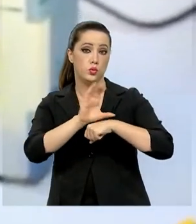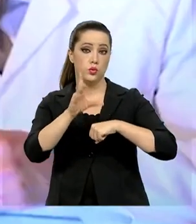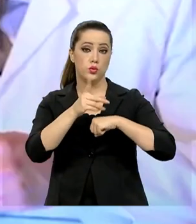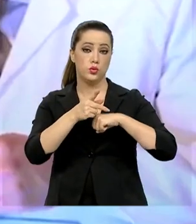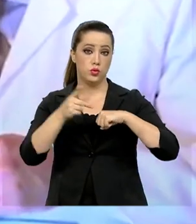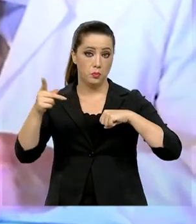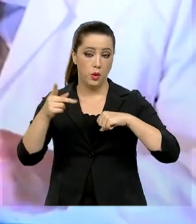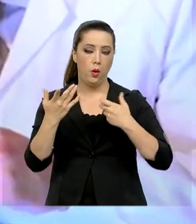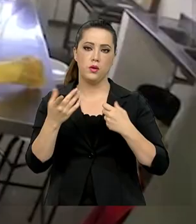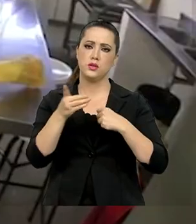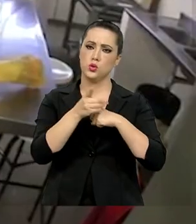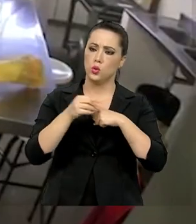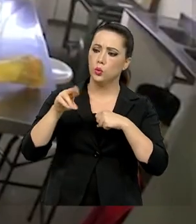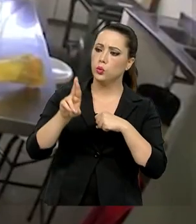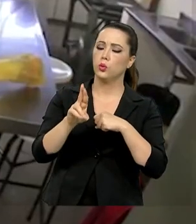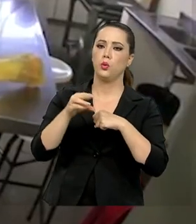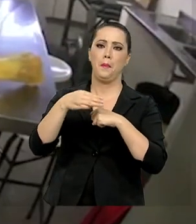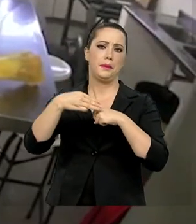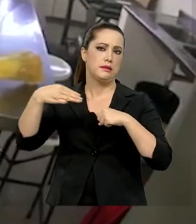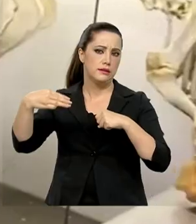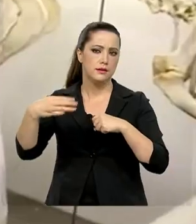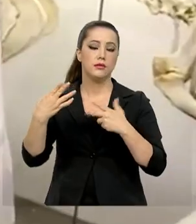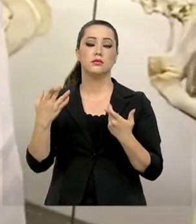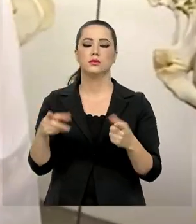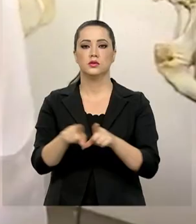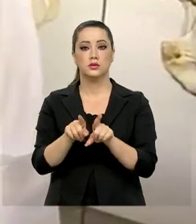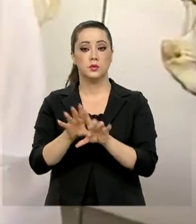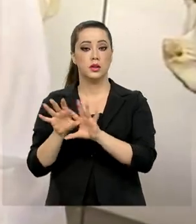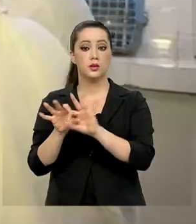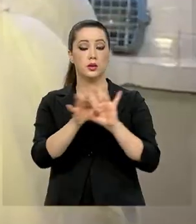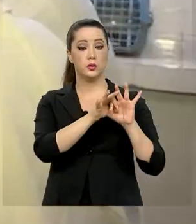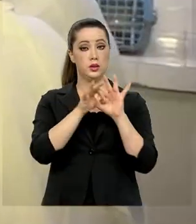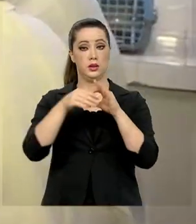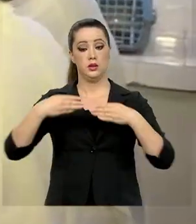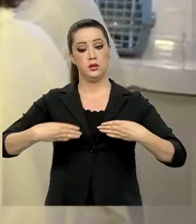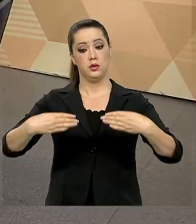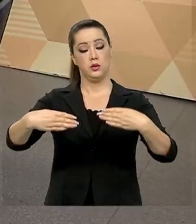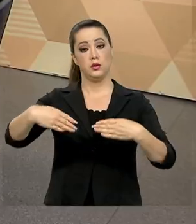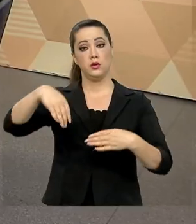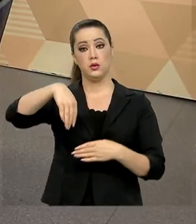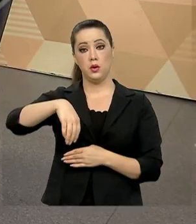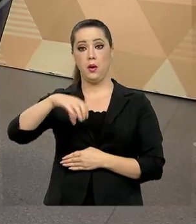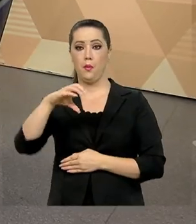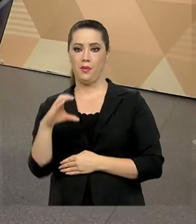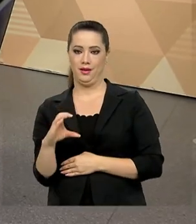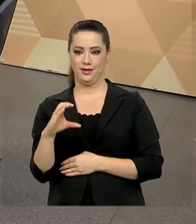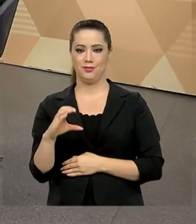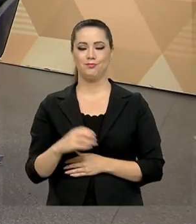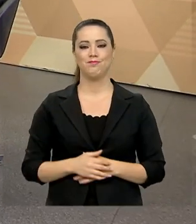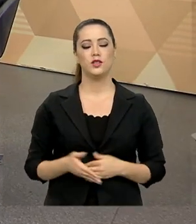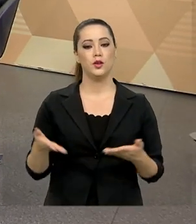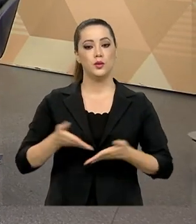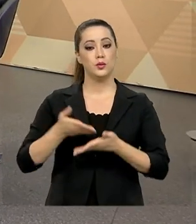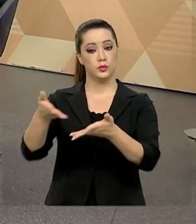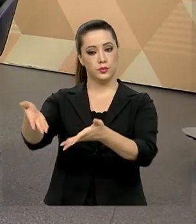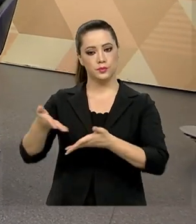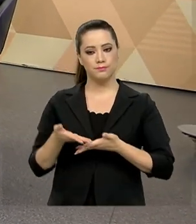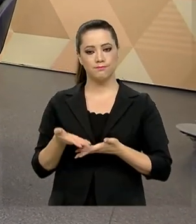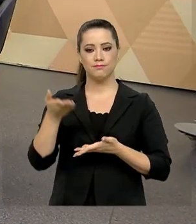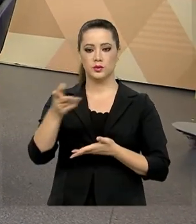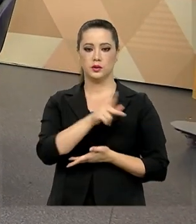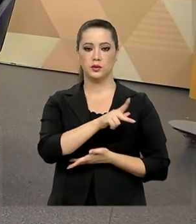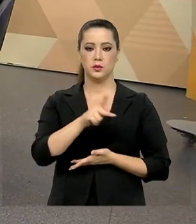A CAPES, como é mais conhecida, é vinculada ao Ministério da Educação. E hoje eu recebo o presidente do órgão,